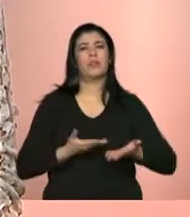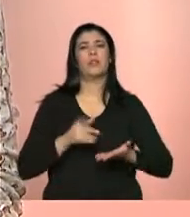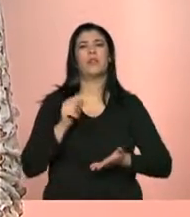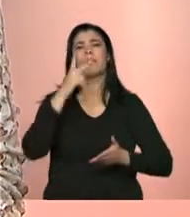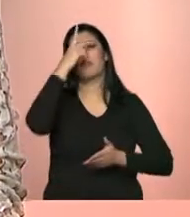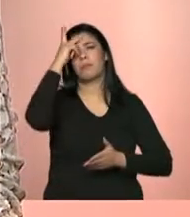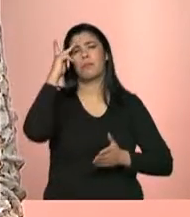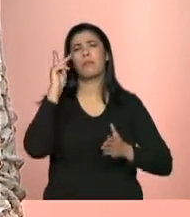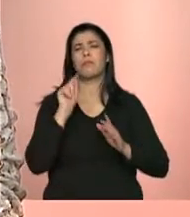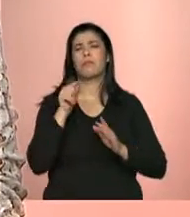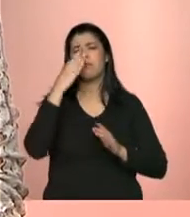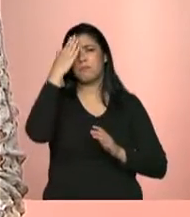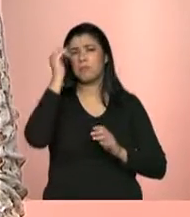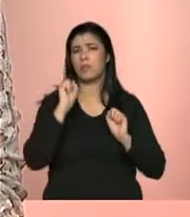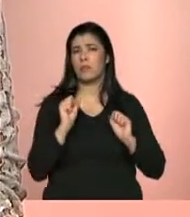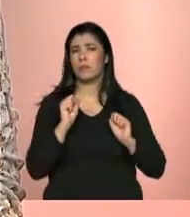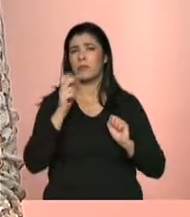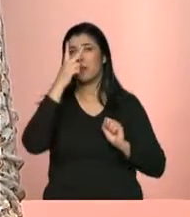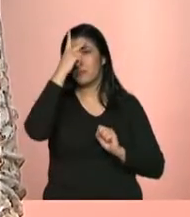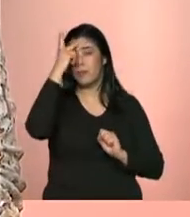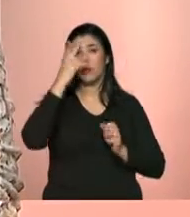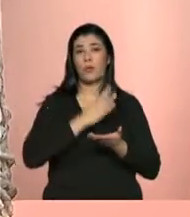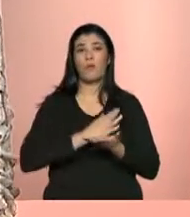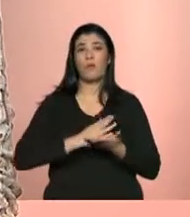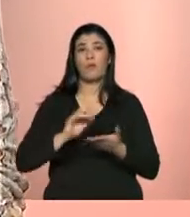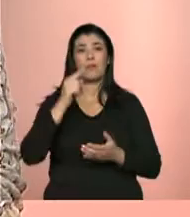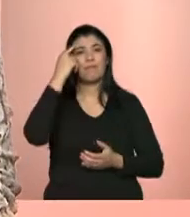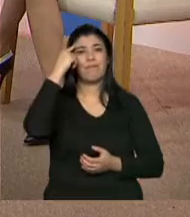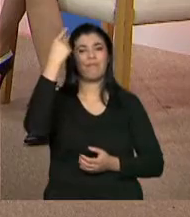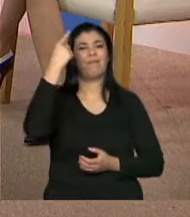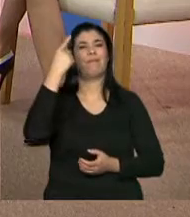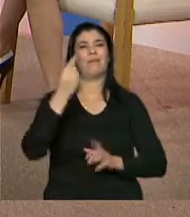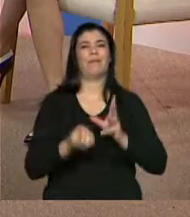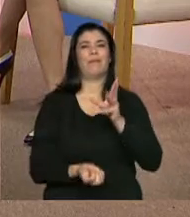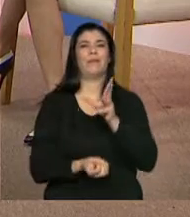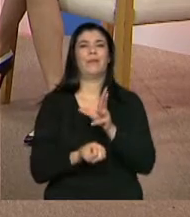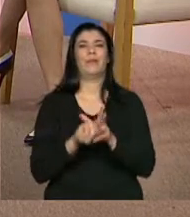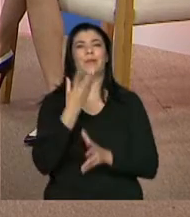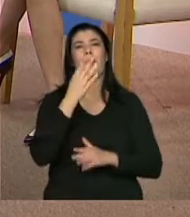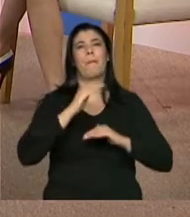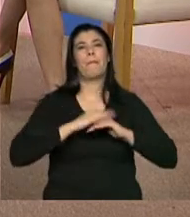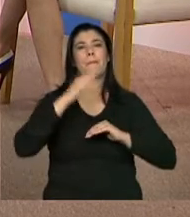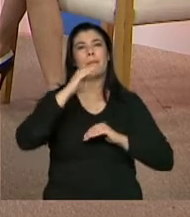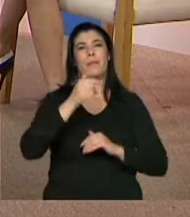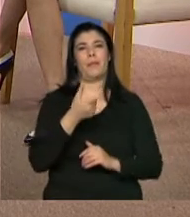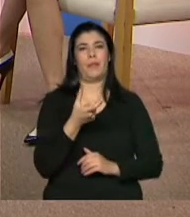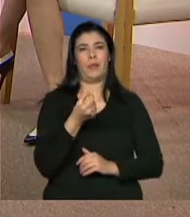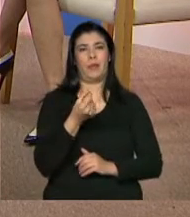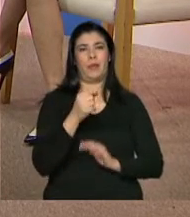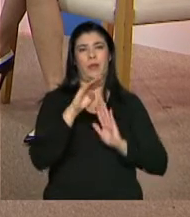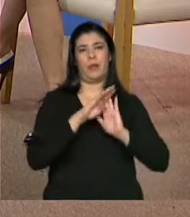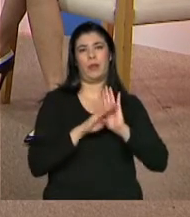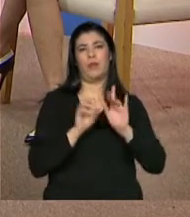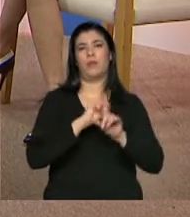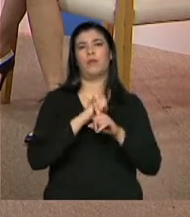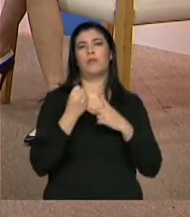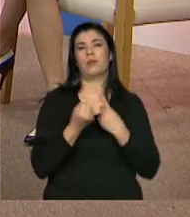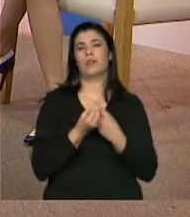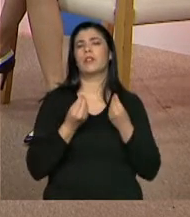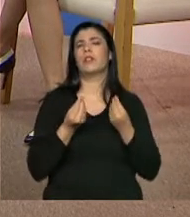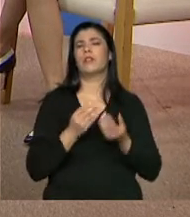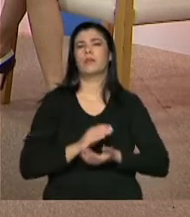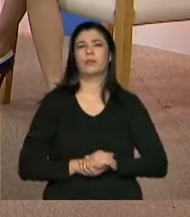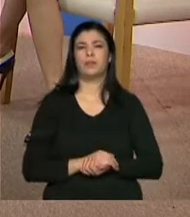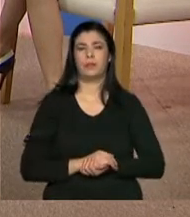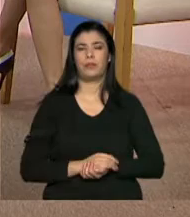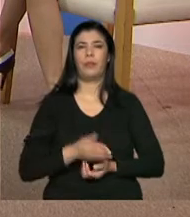duas podem estar nos falando, Quem que começou a ideia de criar esses mais de 20 programas sociais? É, isso já estava colocado